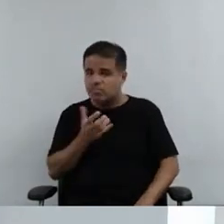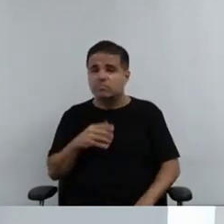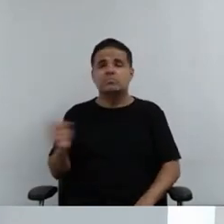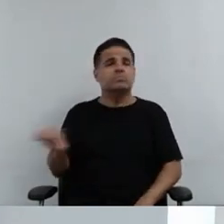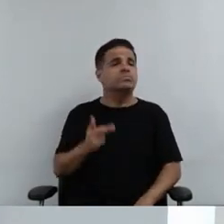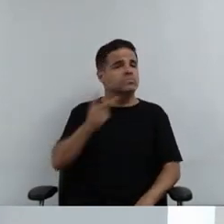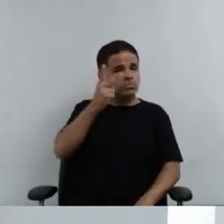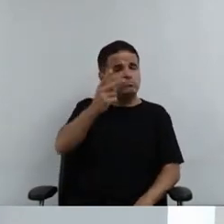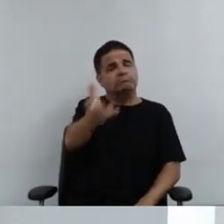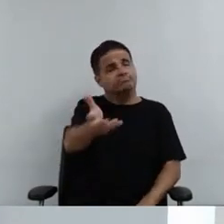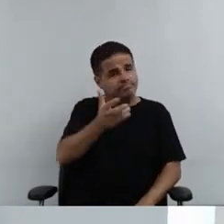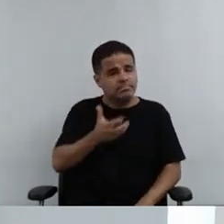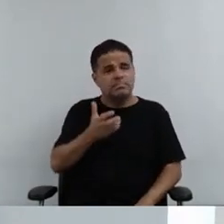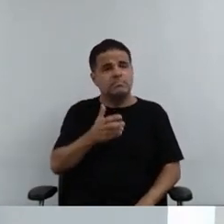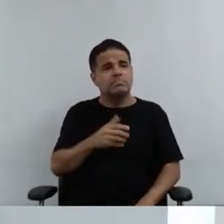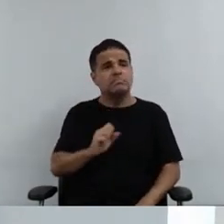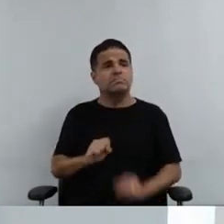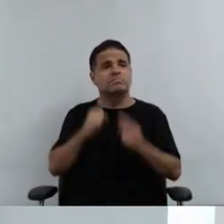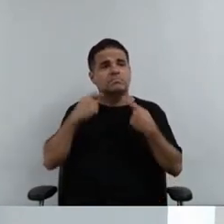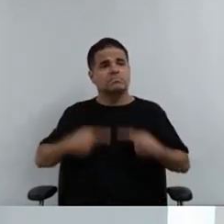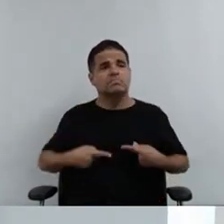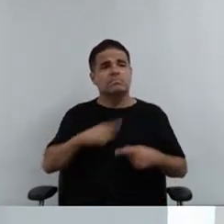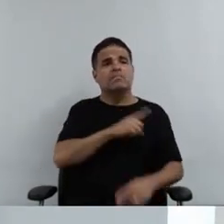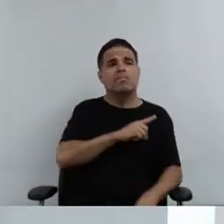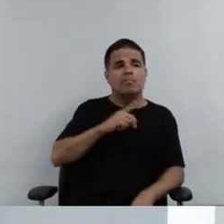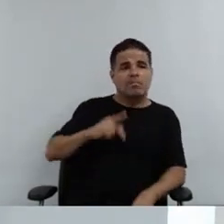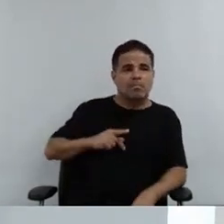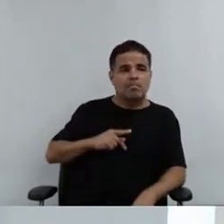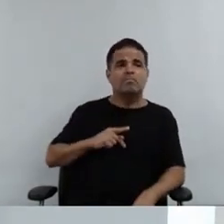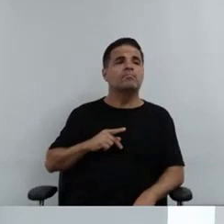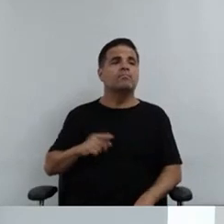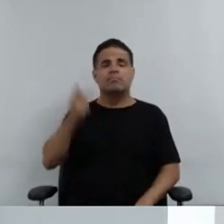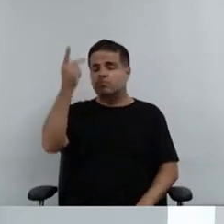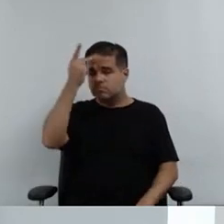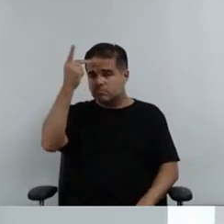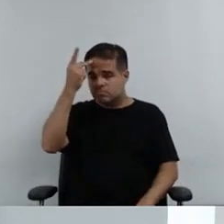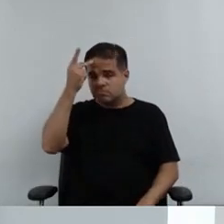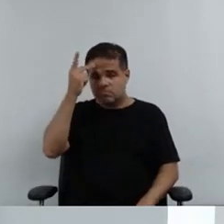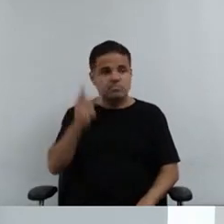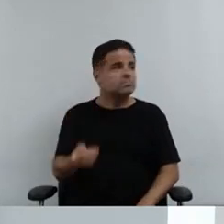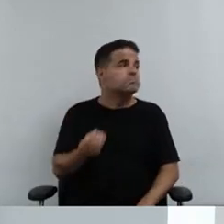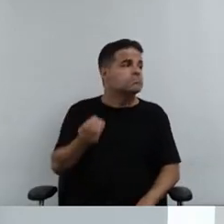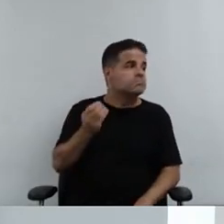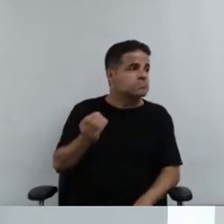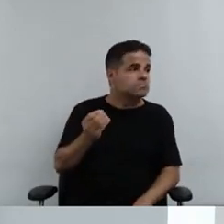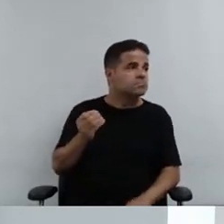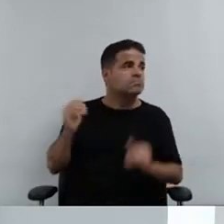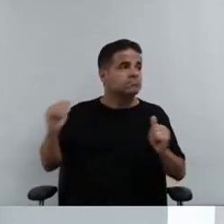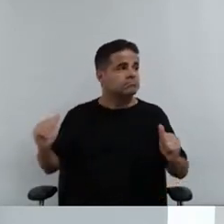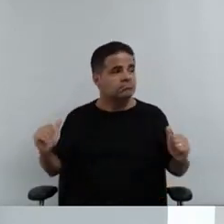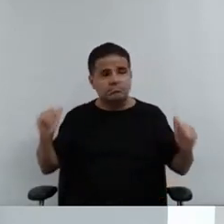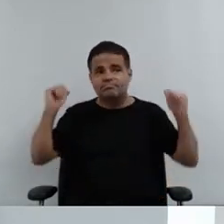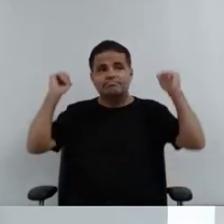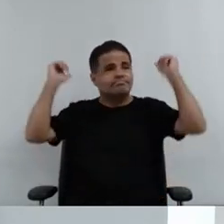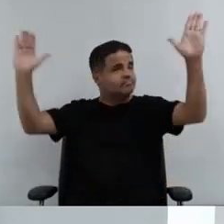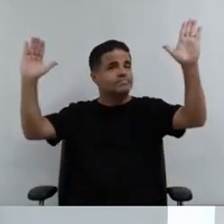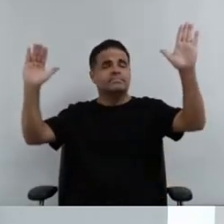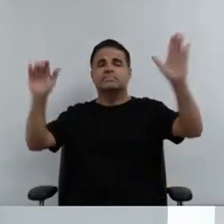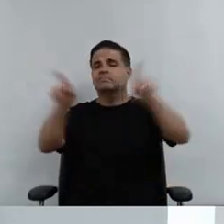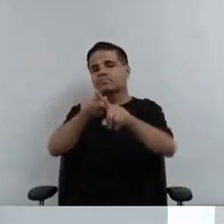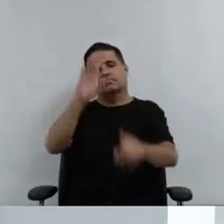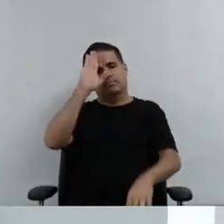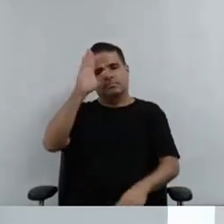reconhecimento. O reconhecimento da Defensoria Pública de São Paulo está acima, inclusive